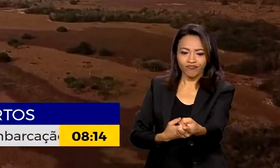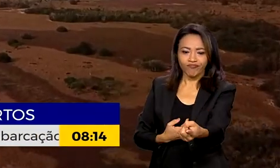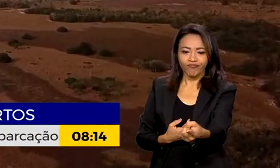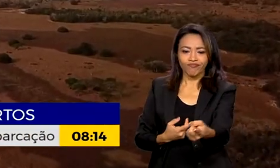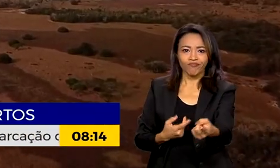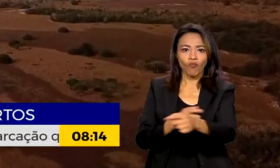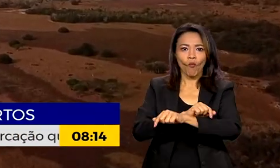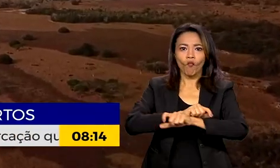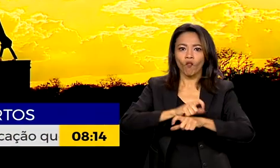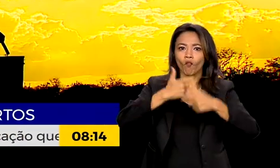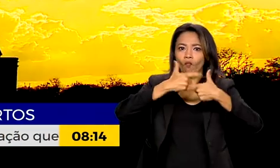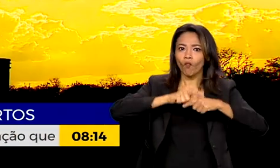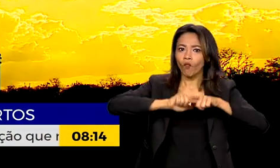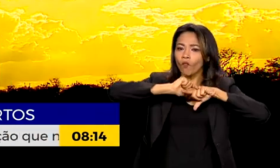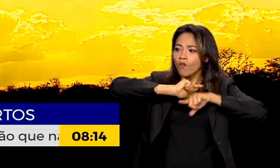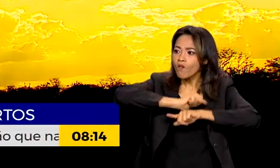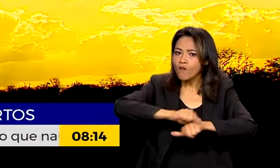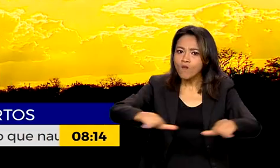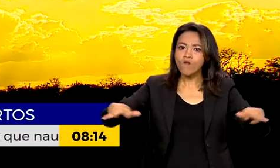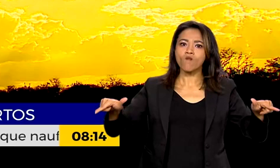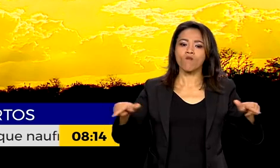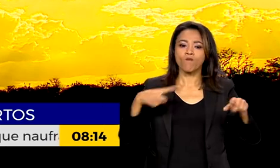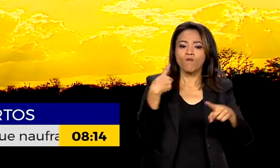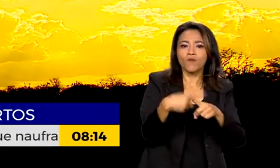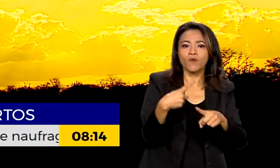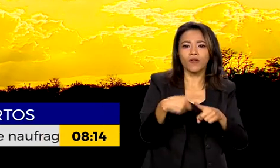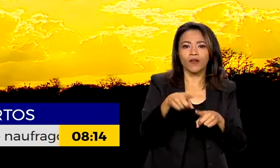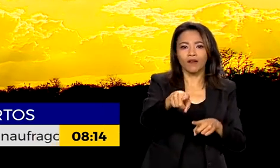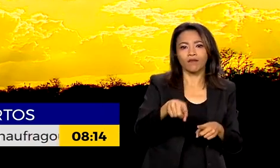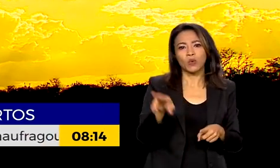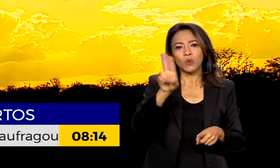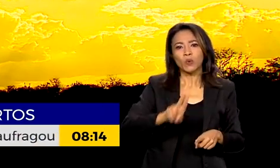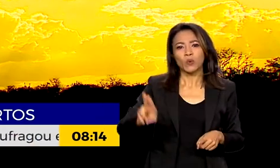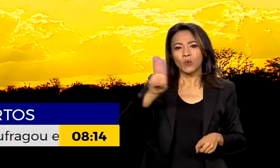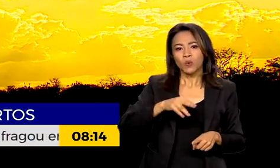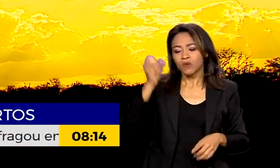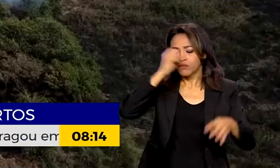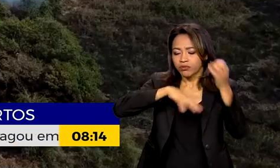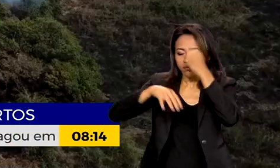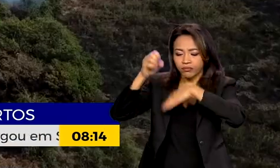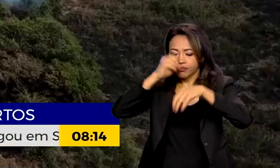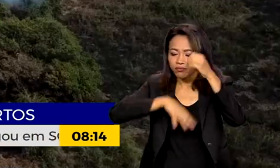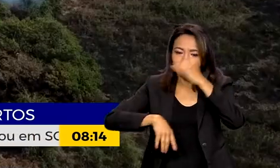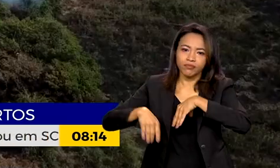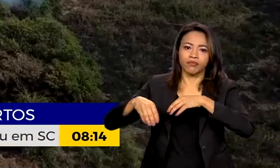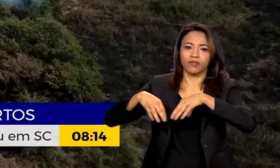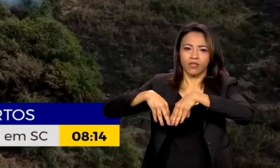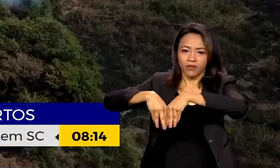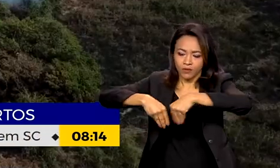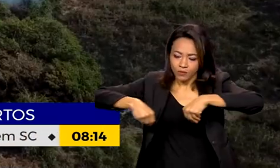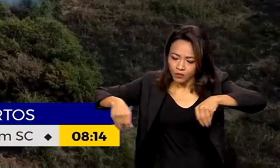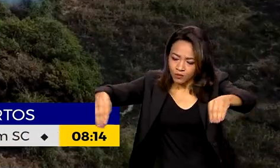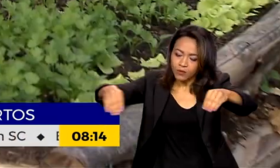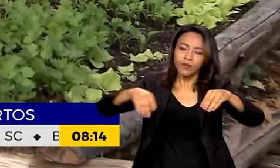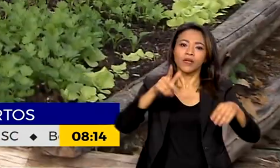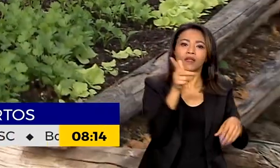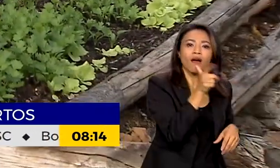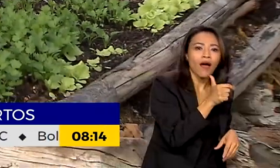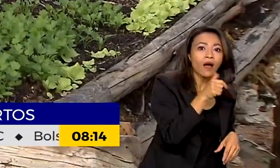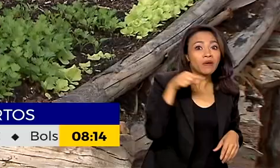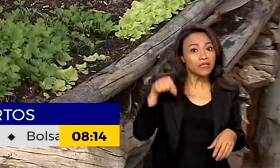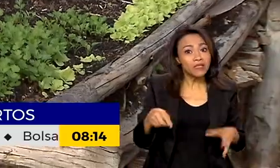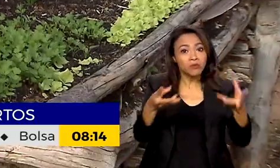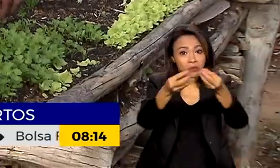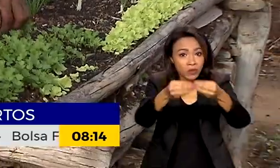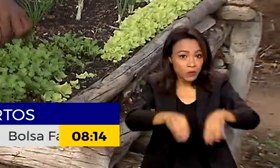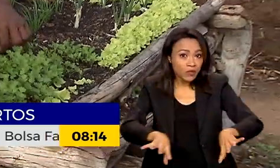nada, um deserto. Consequência do uso inadequado do solo e da água, problema que afeta o clima, a qualidade